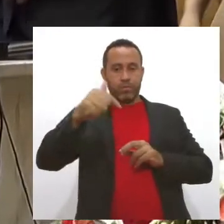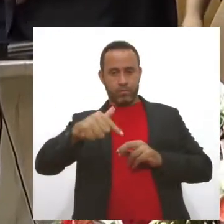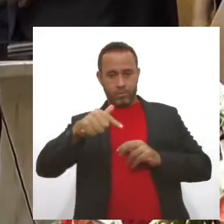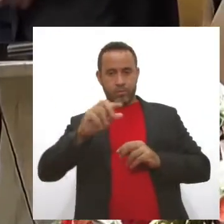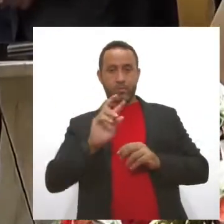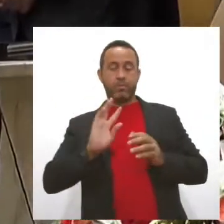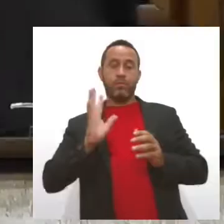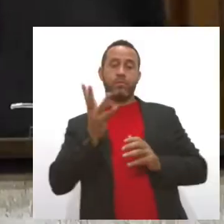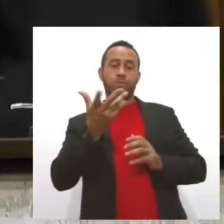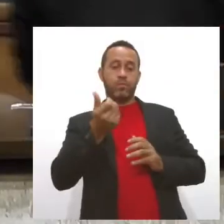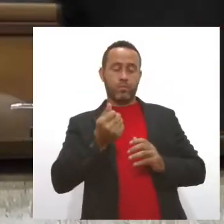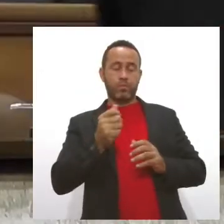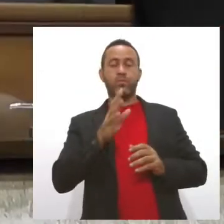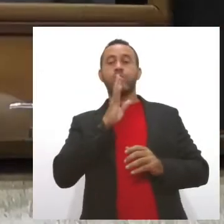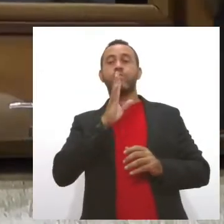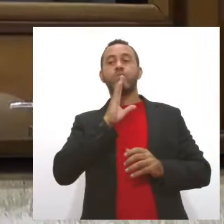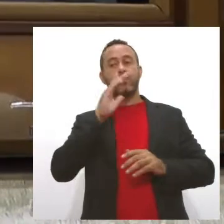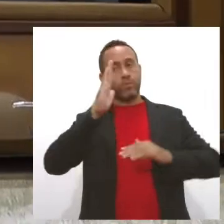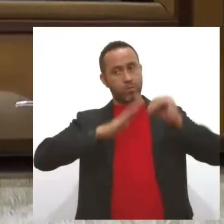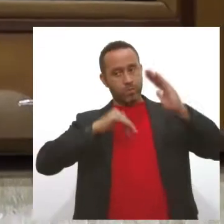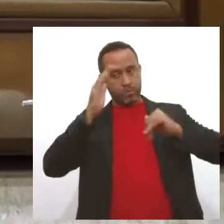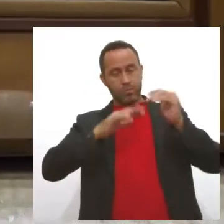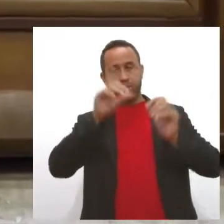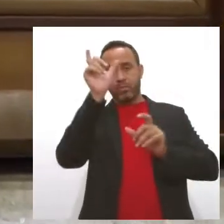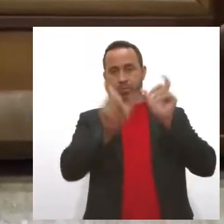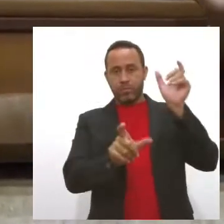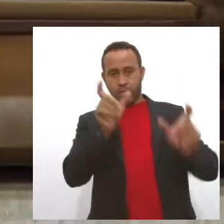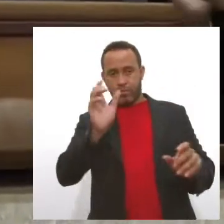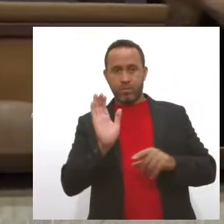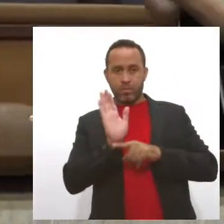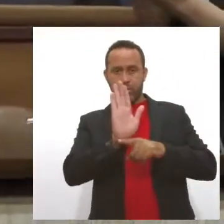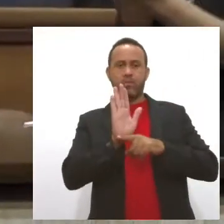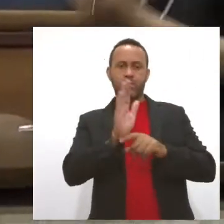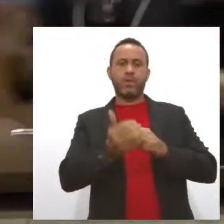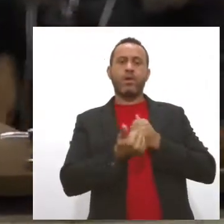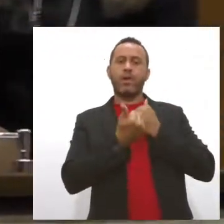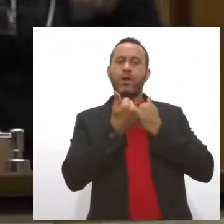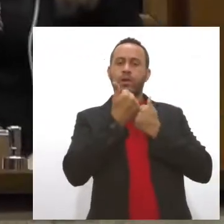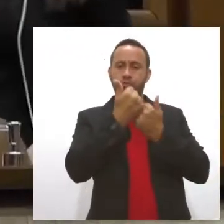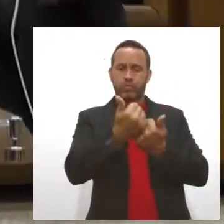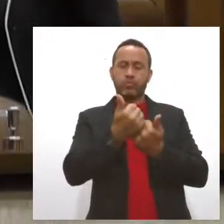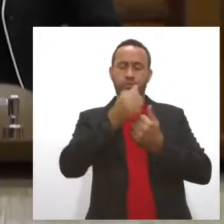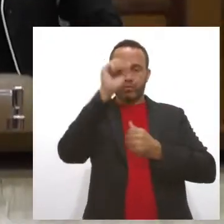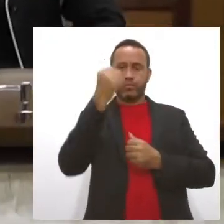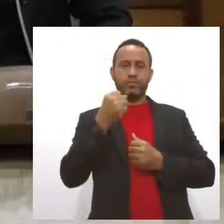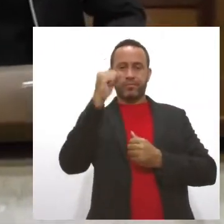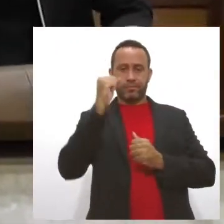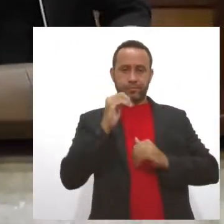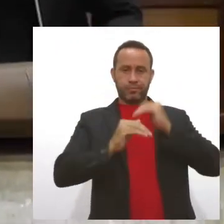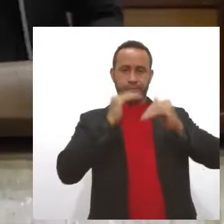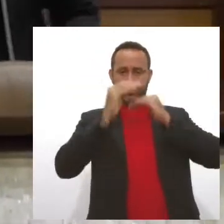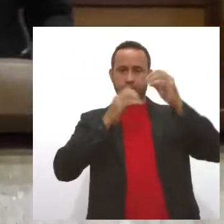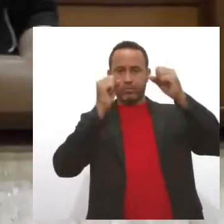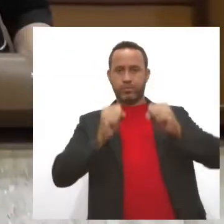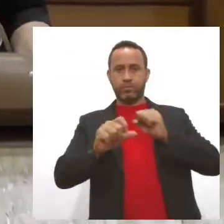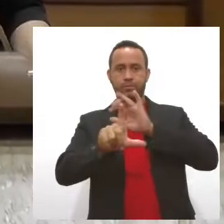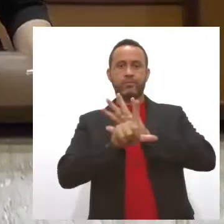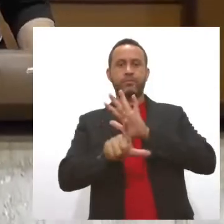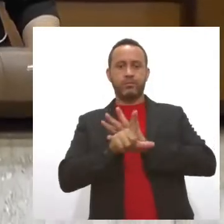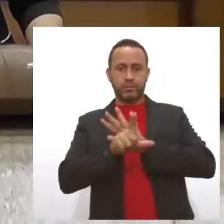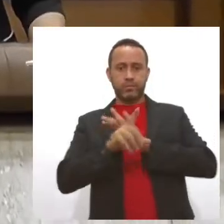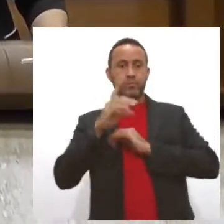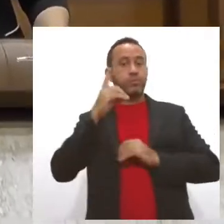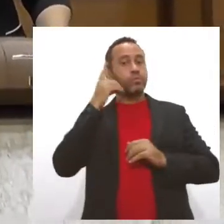de reconhecer serviços que contribuem para o engrandecimento de Sergipe e principalmente do Poder Legislativo. O